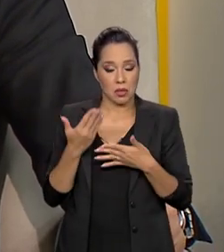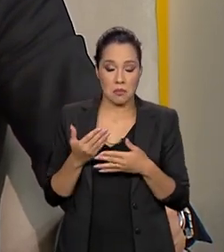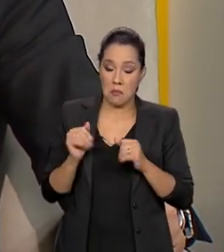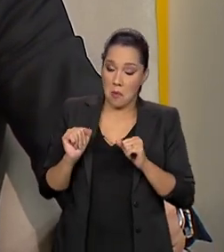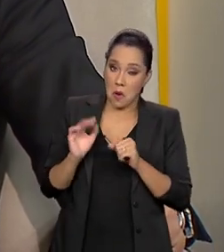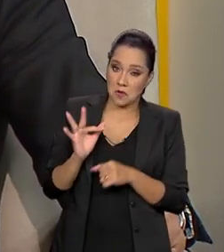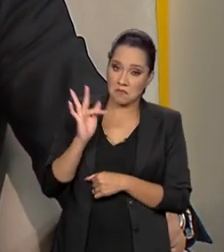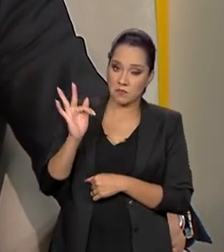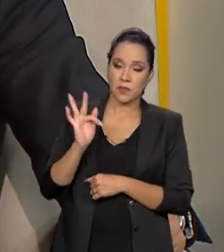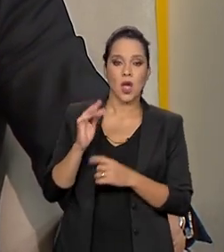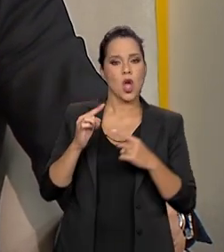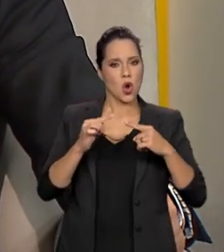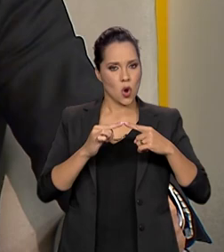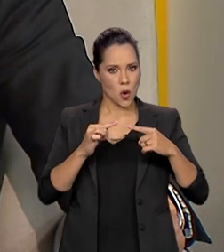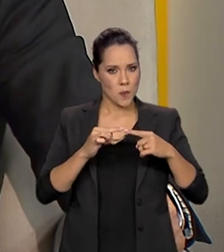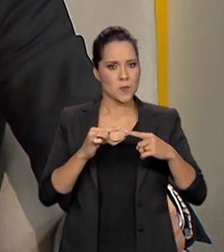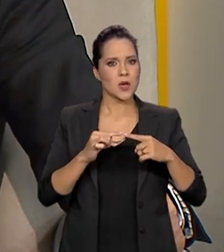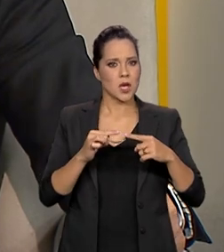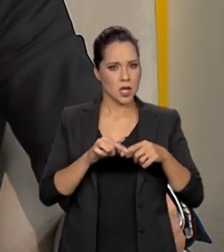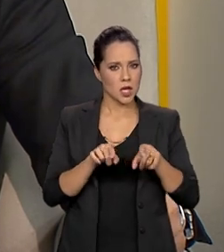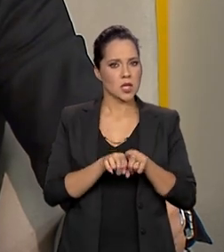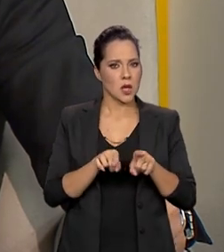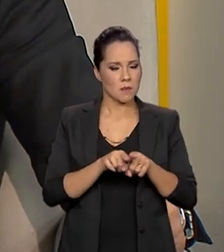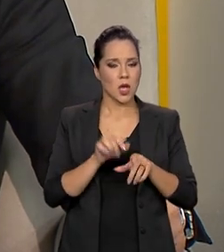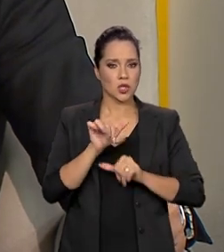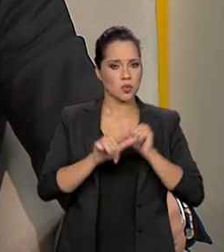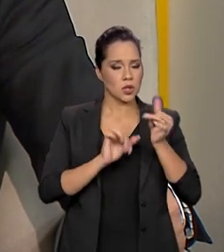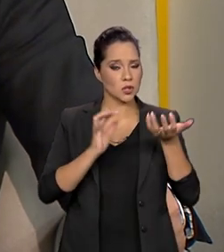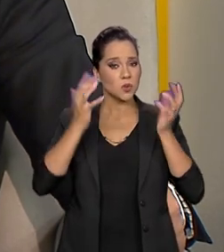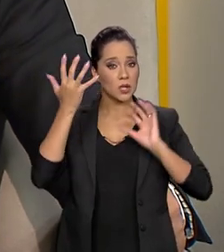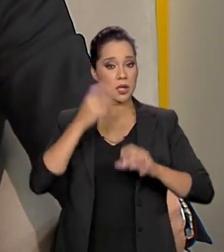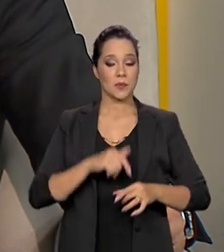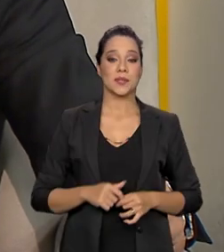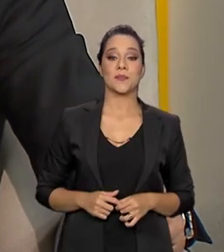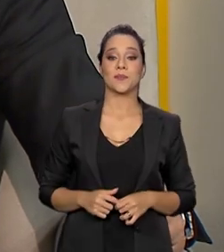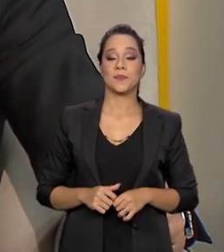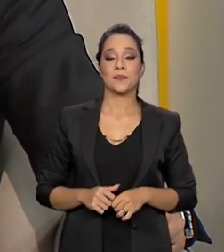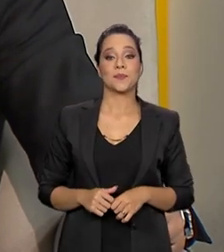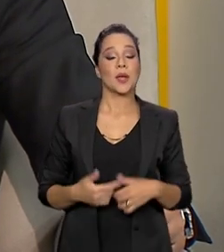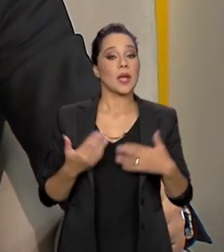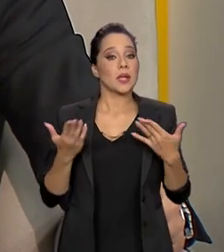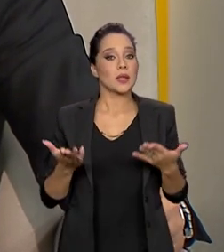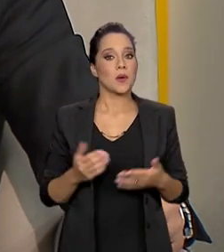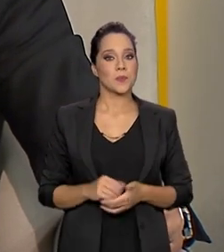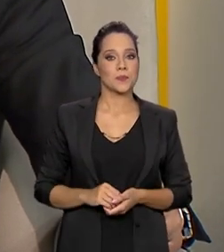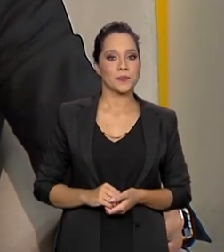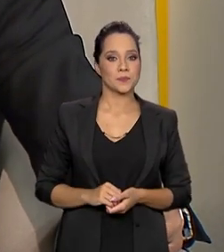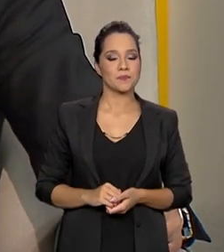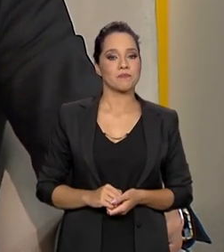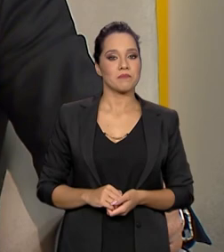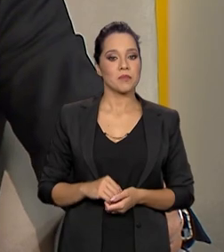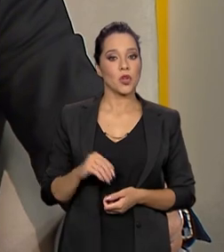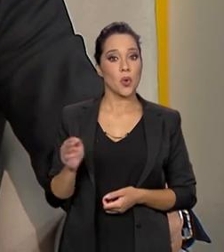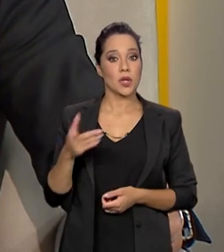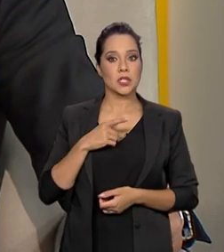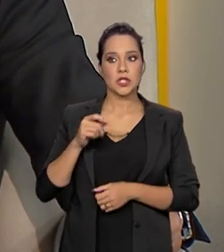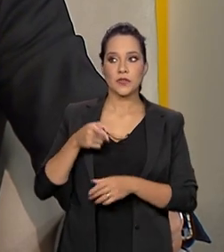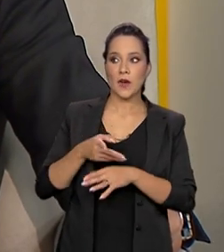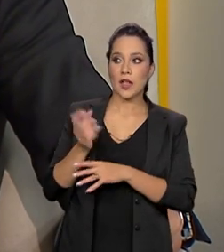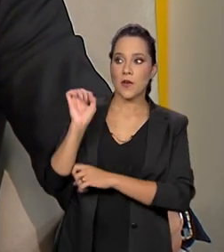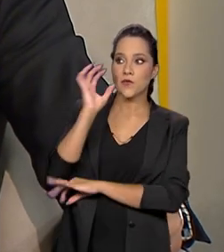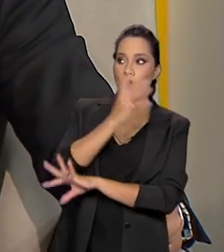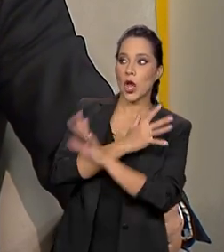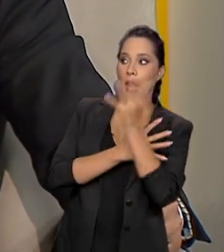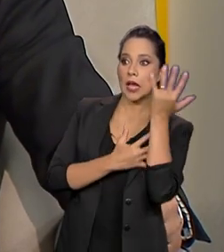muito intimamente relacionadas às mudanças climáticas. Então, quando a gente adentra a floresta,